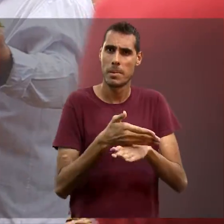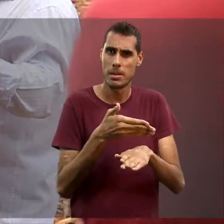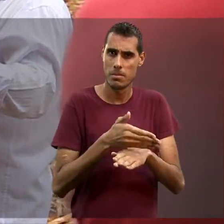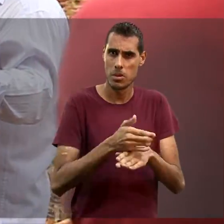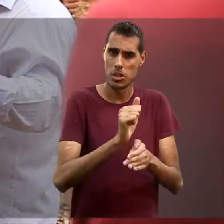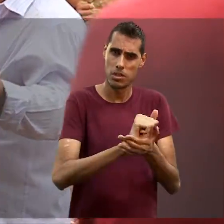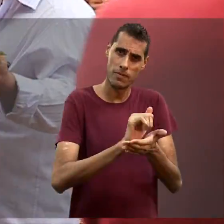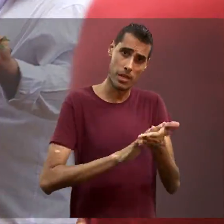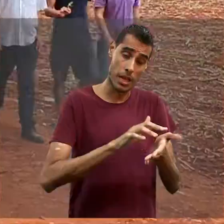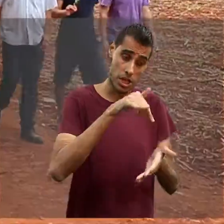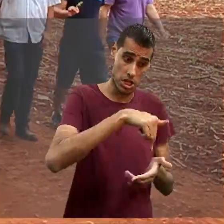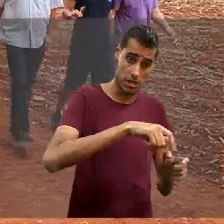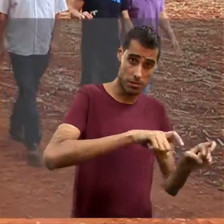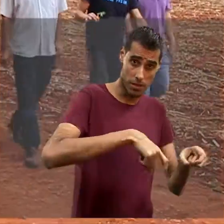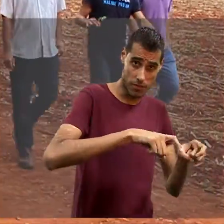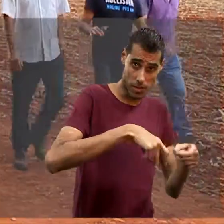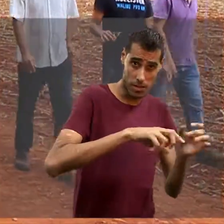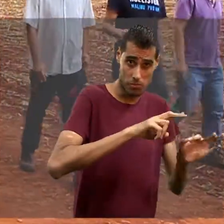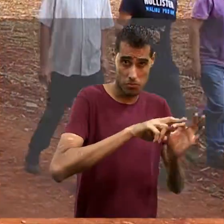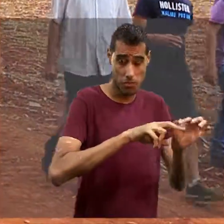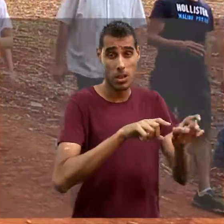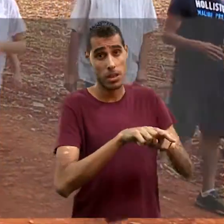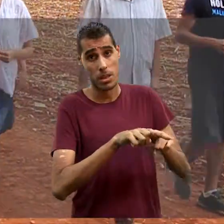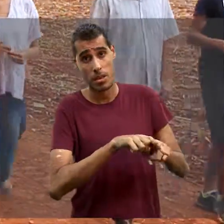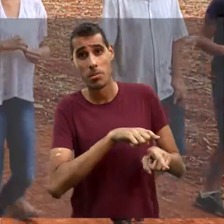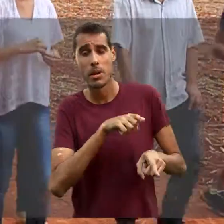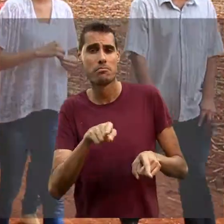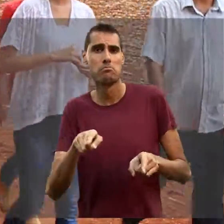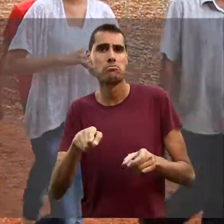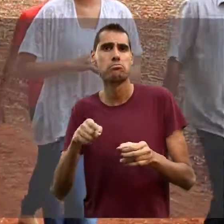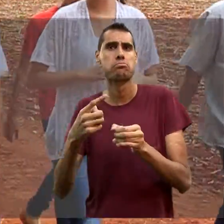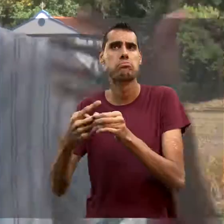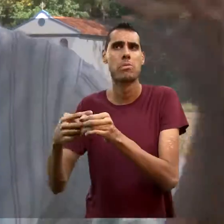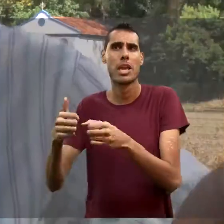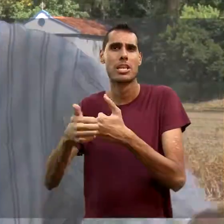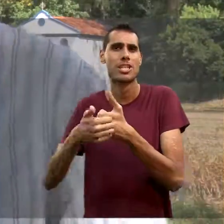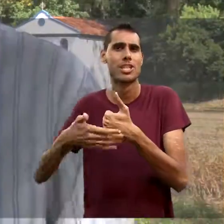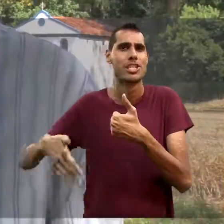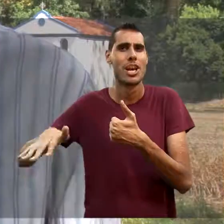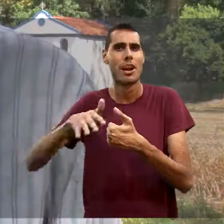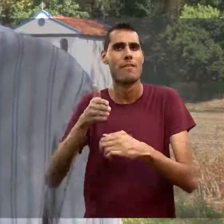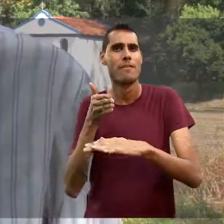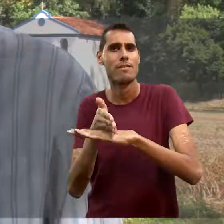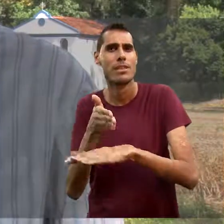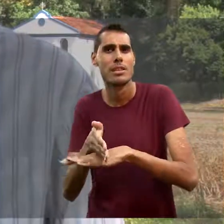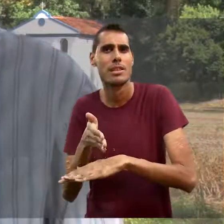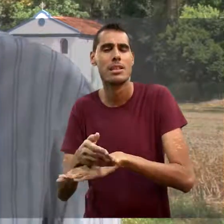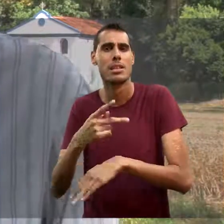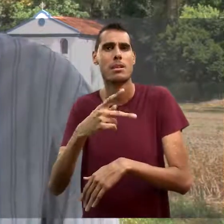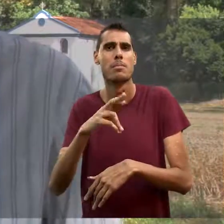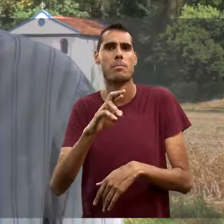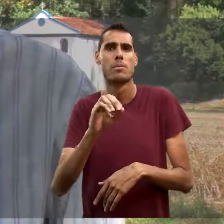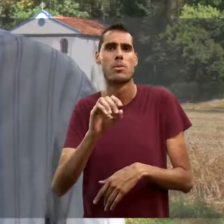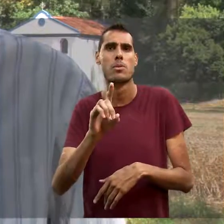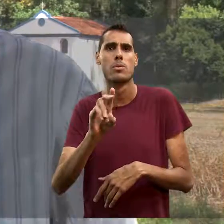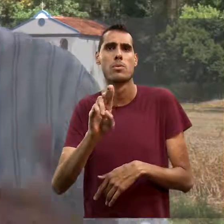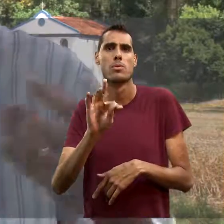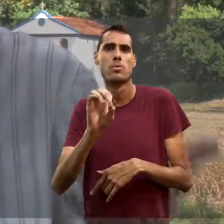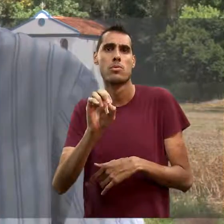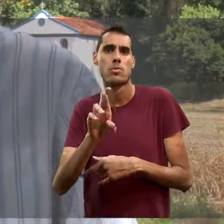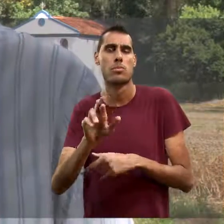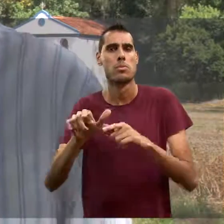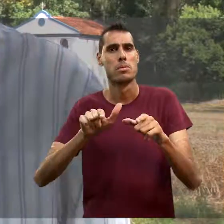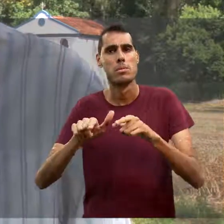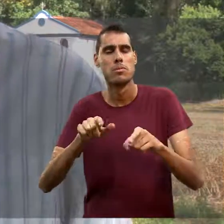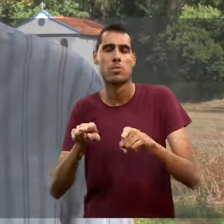fazenda, quanto também de atividades aqui da região, visitando produtores, participando de atividades de pesquisa